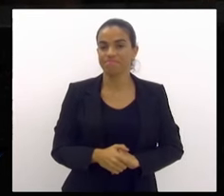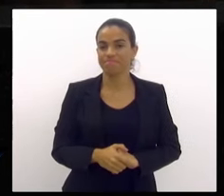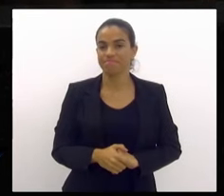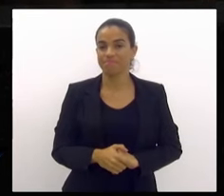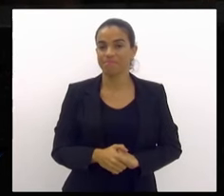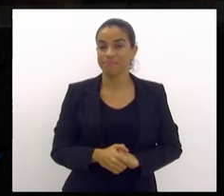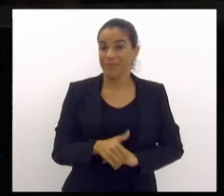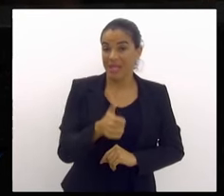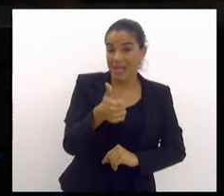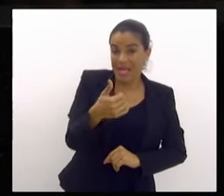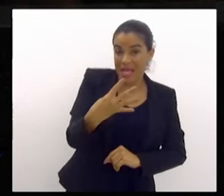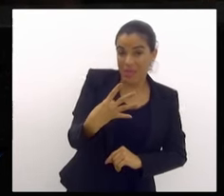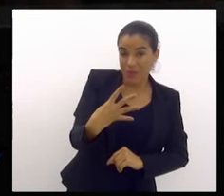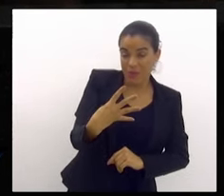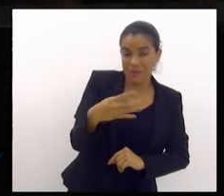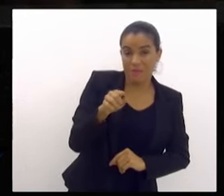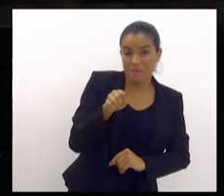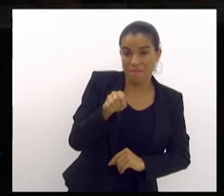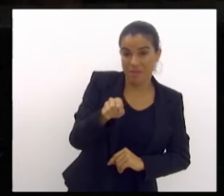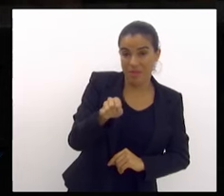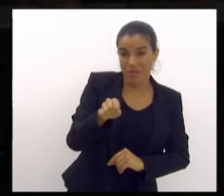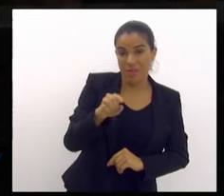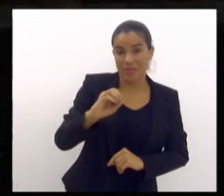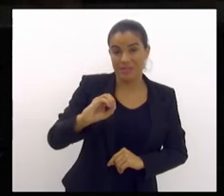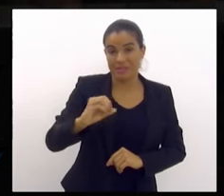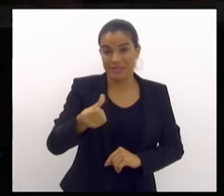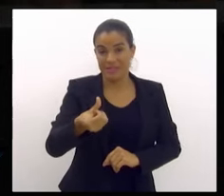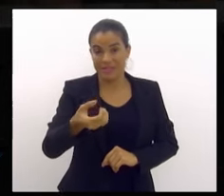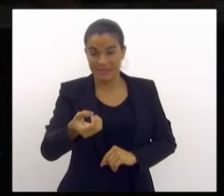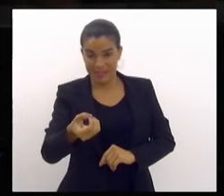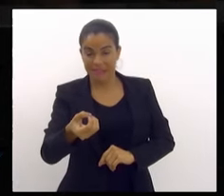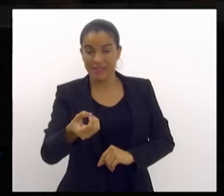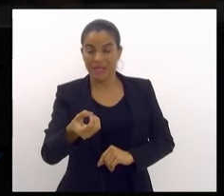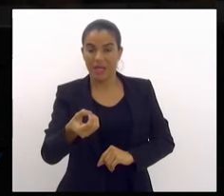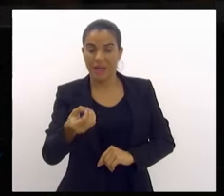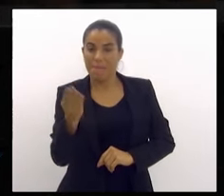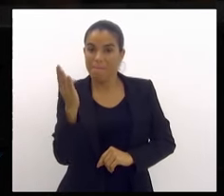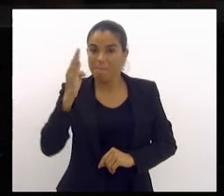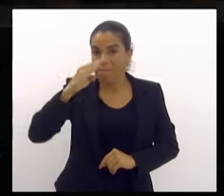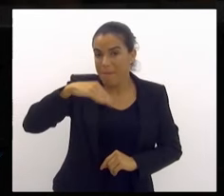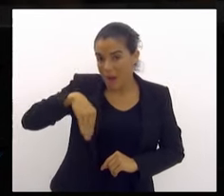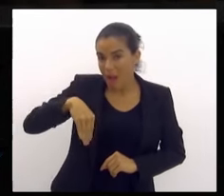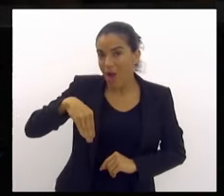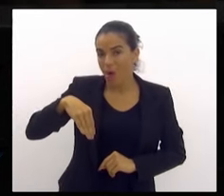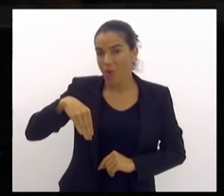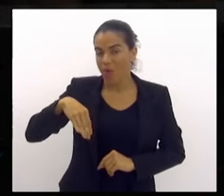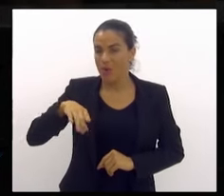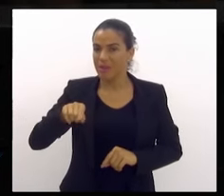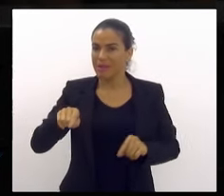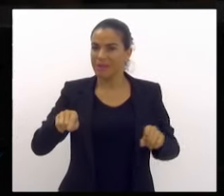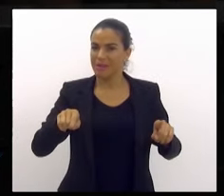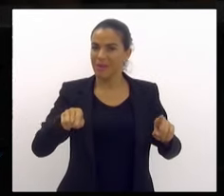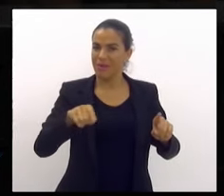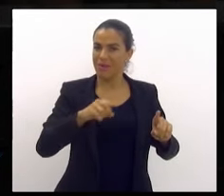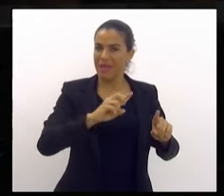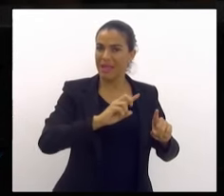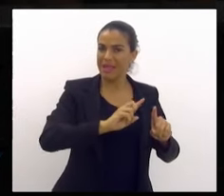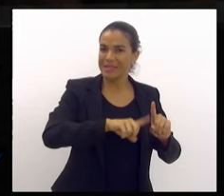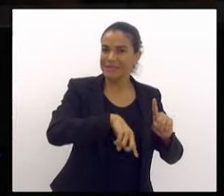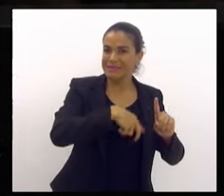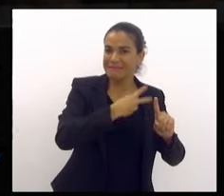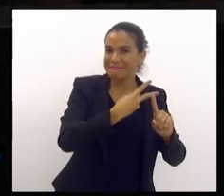14.060 seriam os malfeitores. É 32% do efetivo da Polícia Militar.